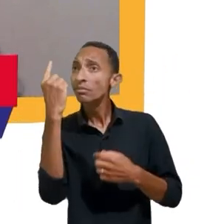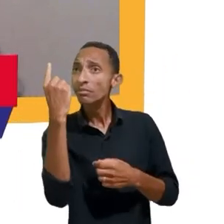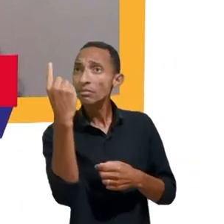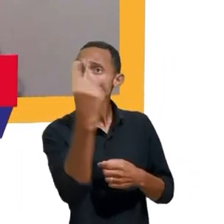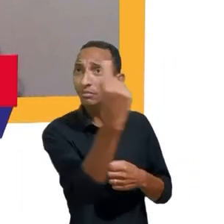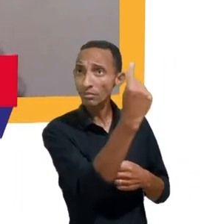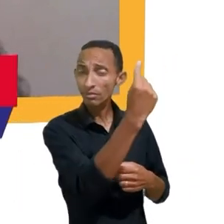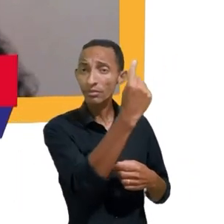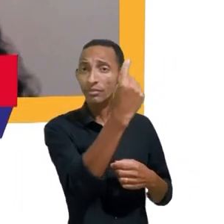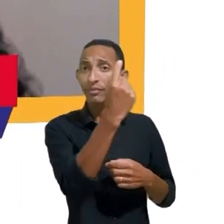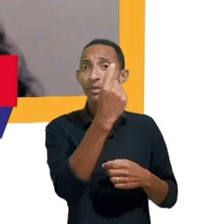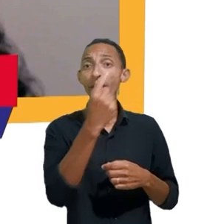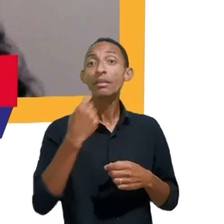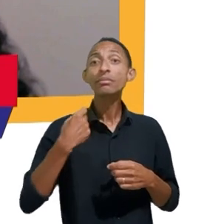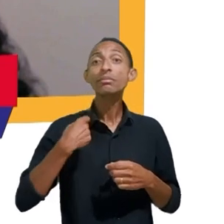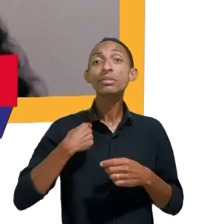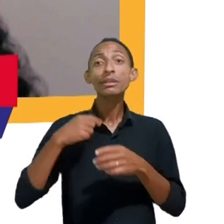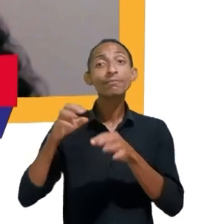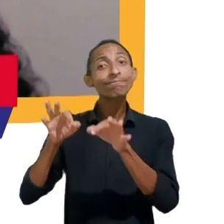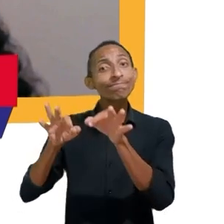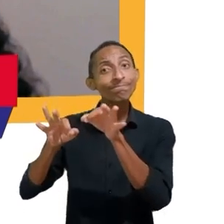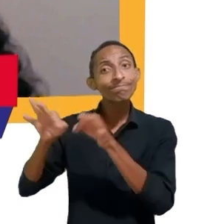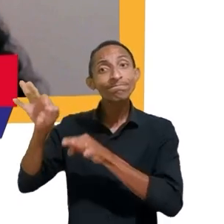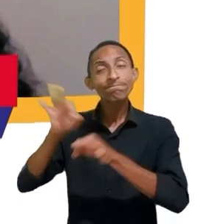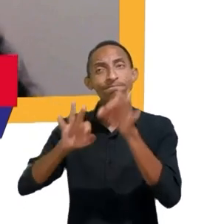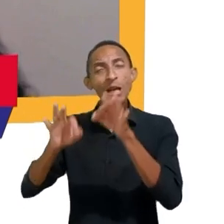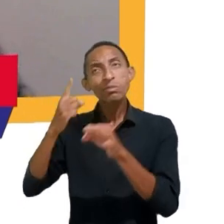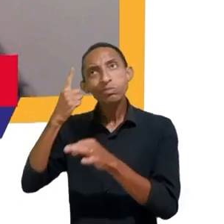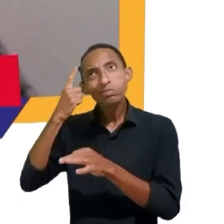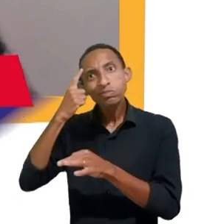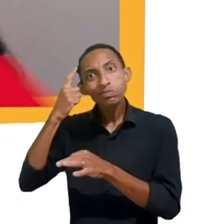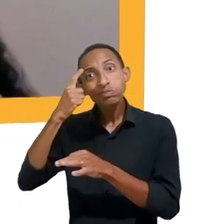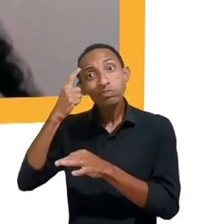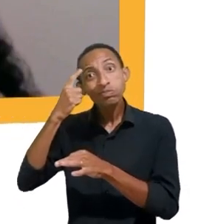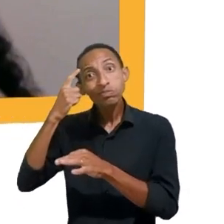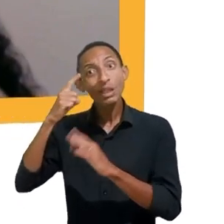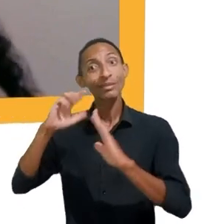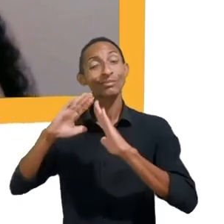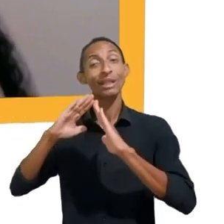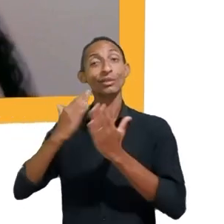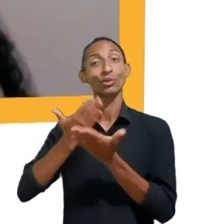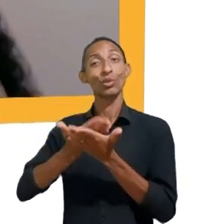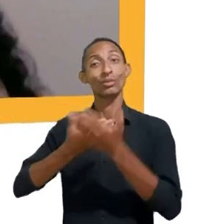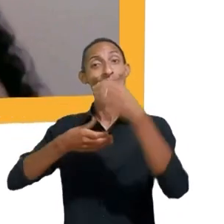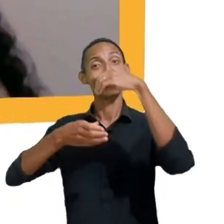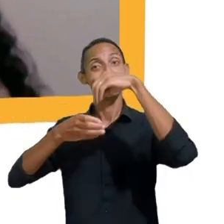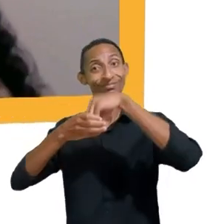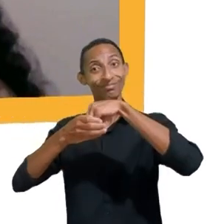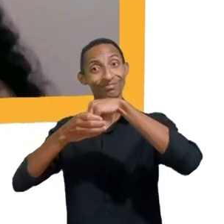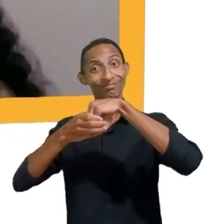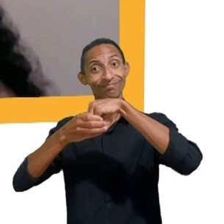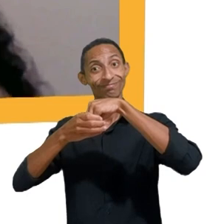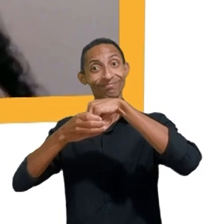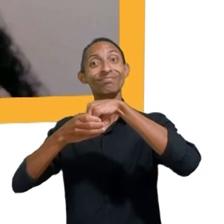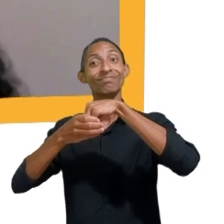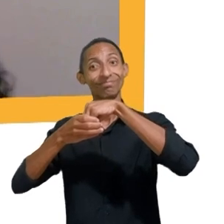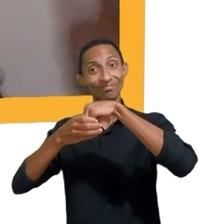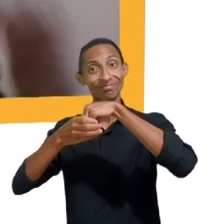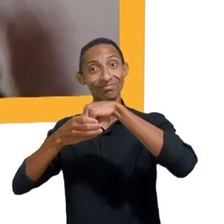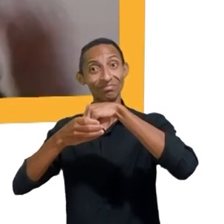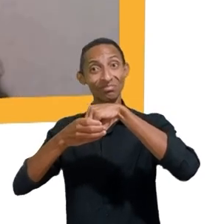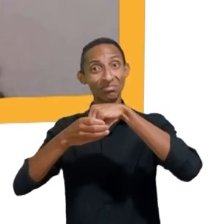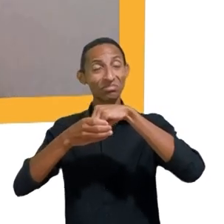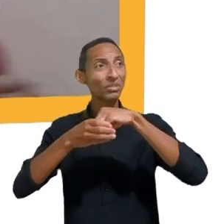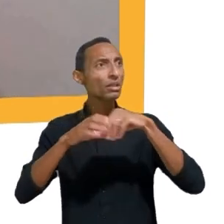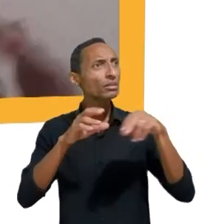o projeto a gente pensou no projeto dentro da escola porque a gente percebia que a gente não tinha muita voz dentro da escola que aquela